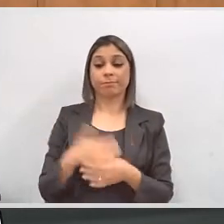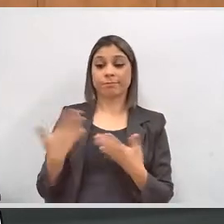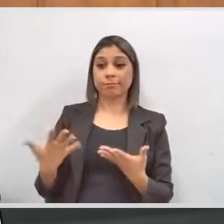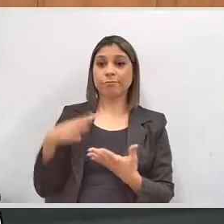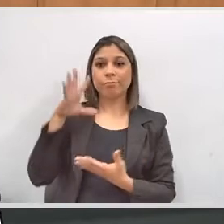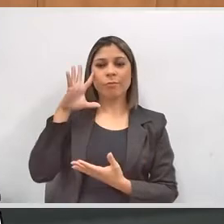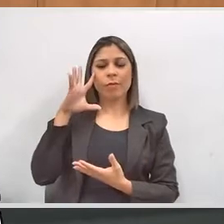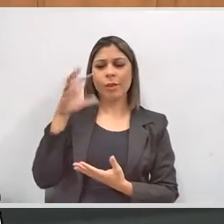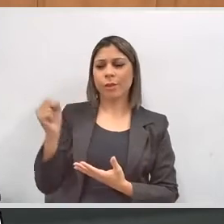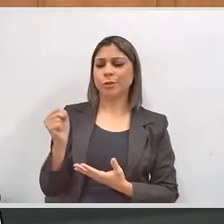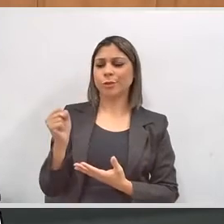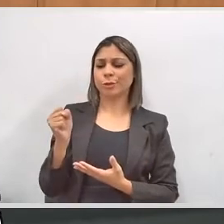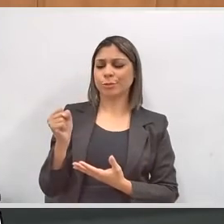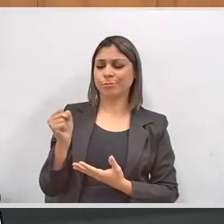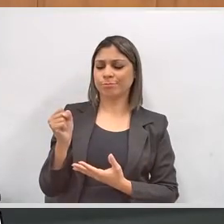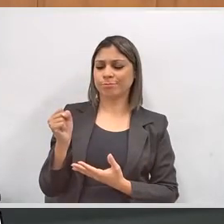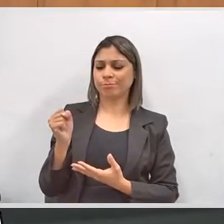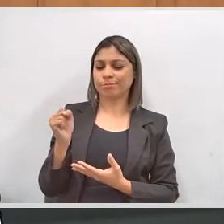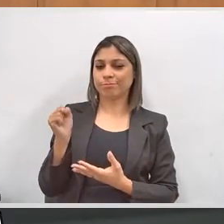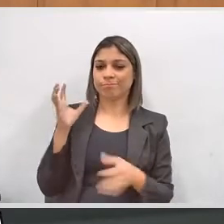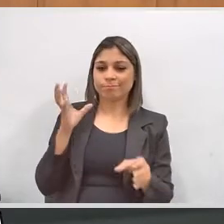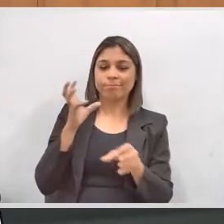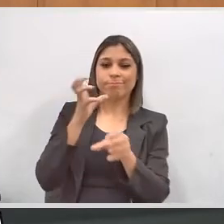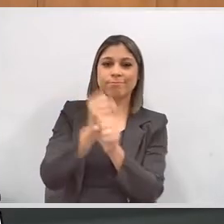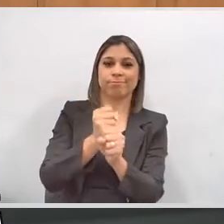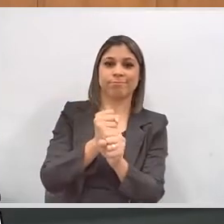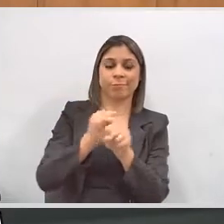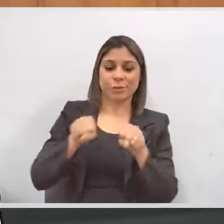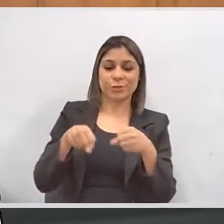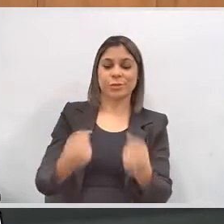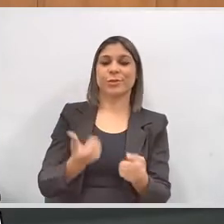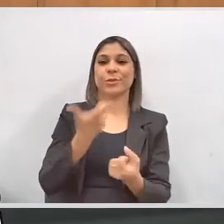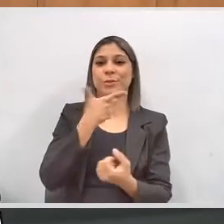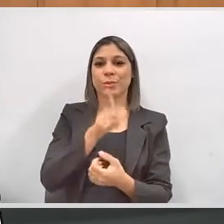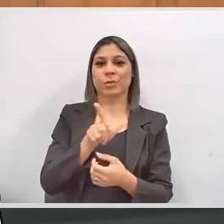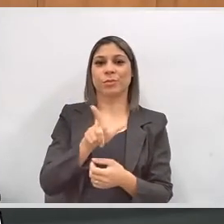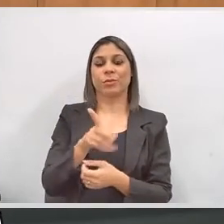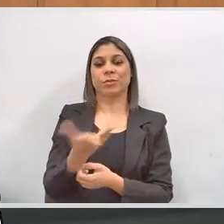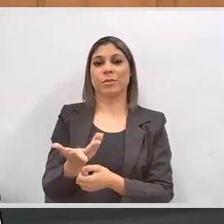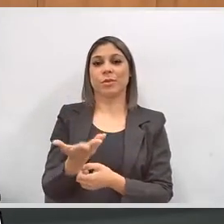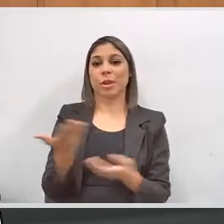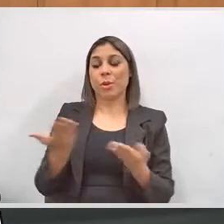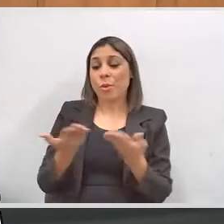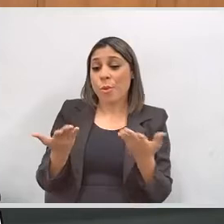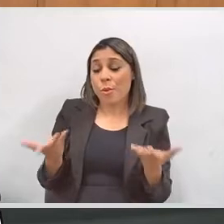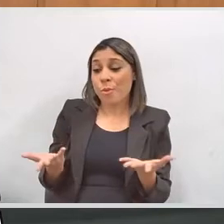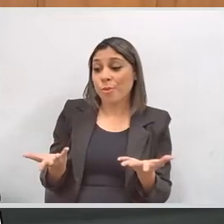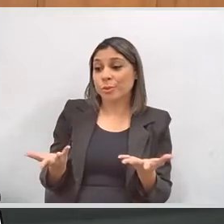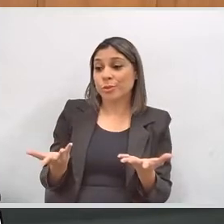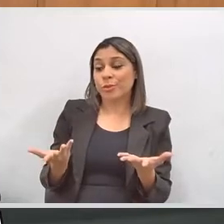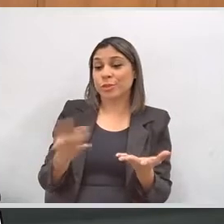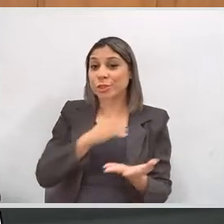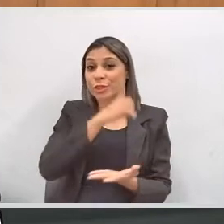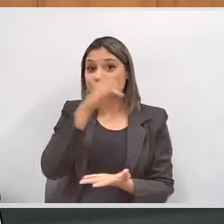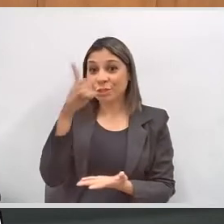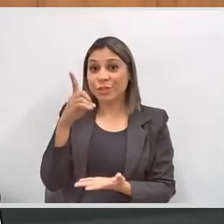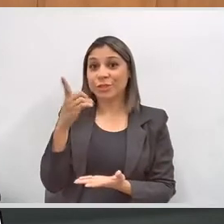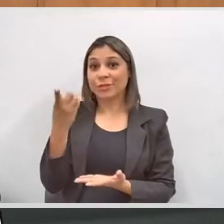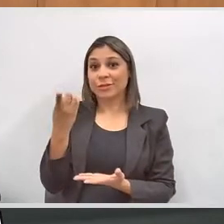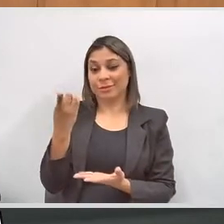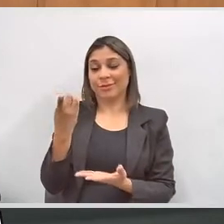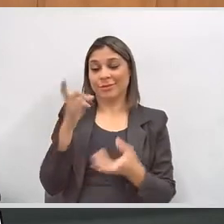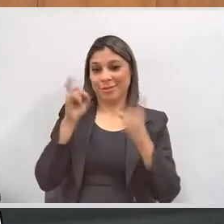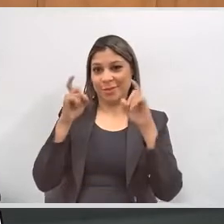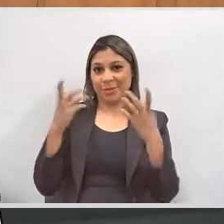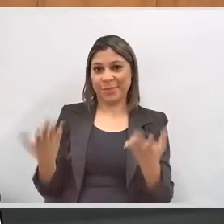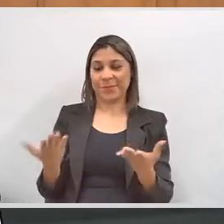Ok. Doutor, eu acho que foi uma soma de esforços que já está resultando em alguns frutos que já estamos colhendo ainda hoje, no próprio